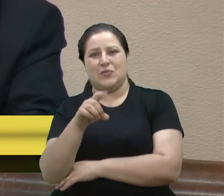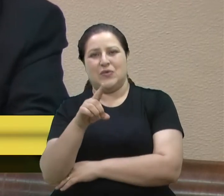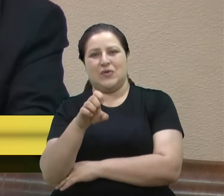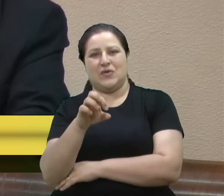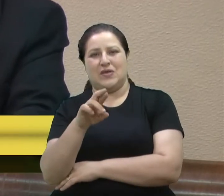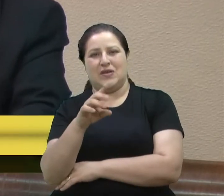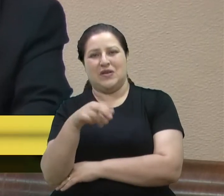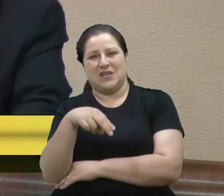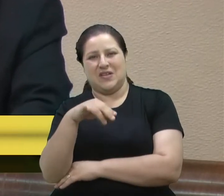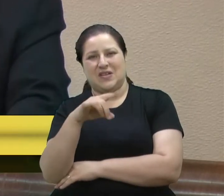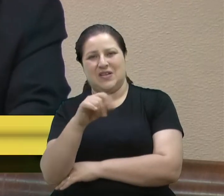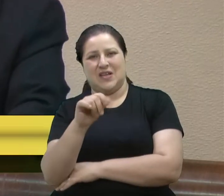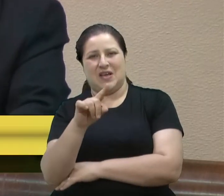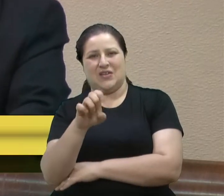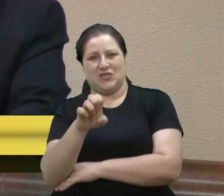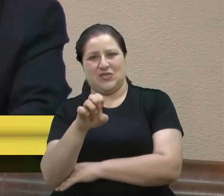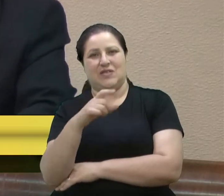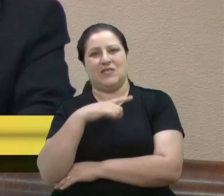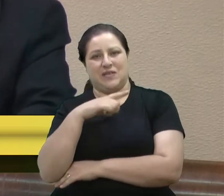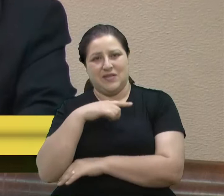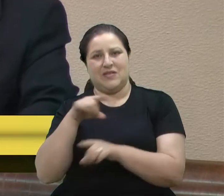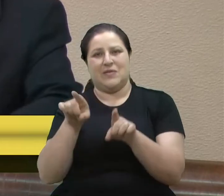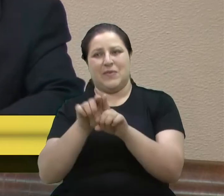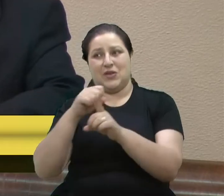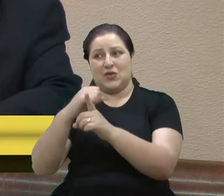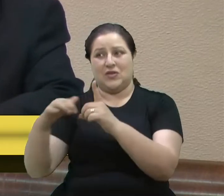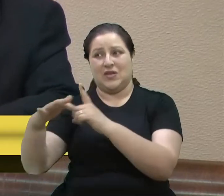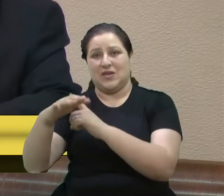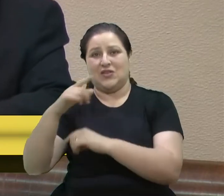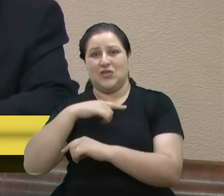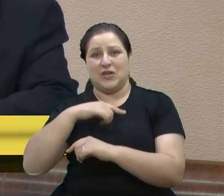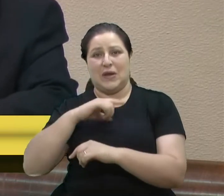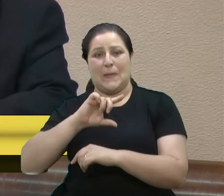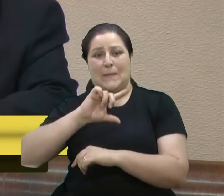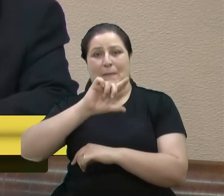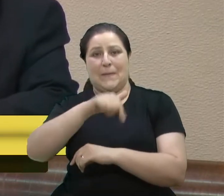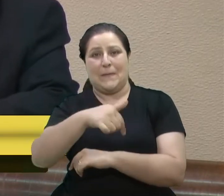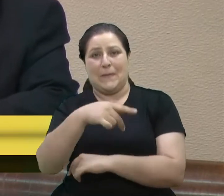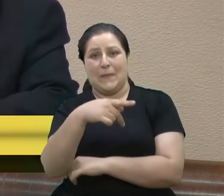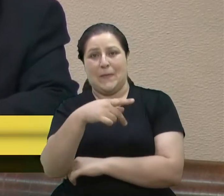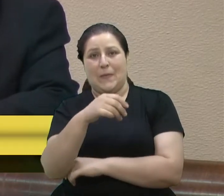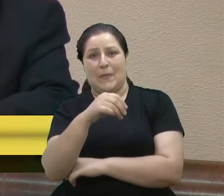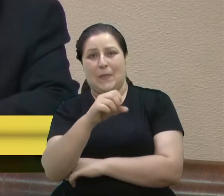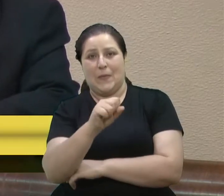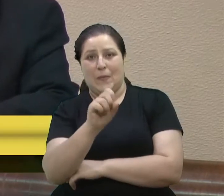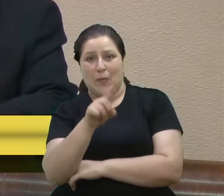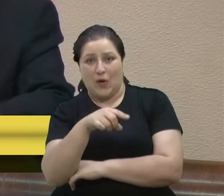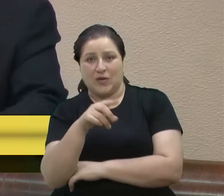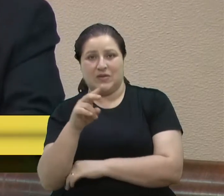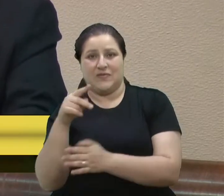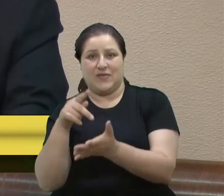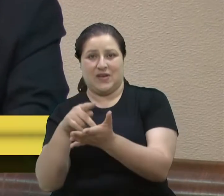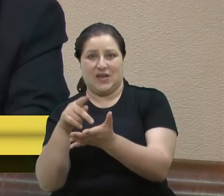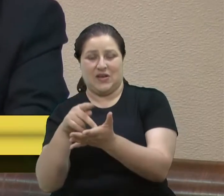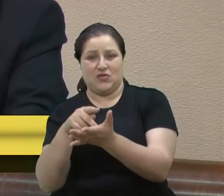-verdade. Nós não podemos mudar mais a sociedade. A sociedade chegou num patamar onde eles já entendem que tem